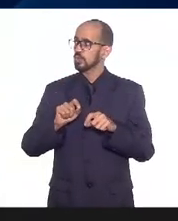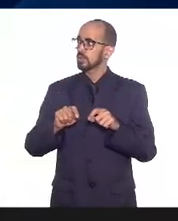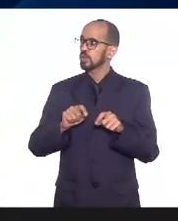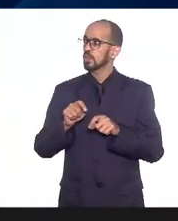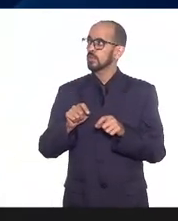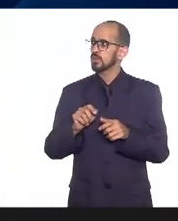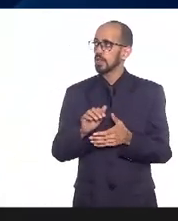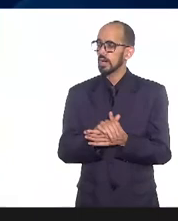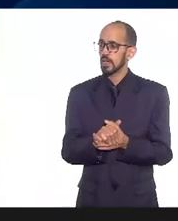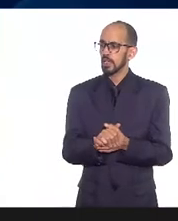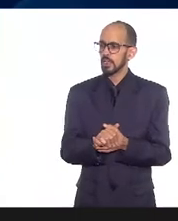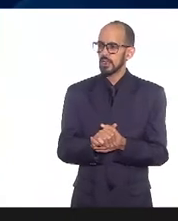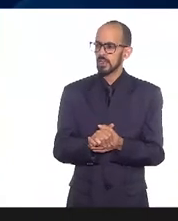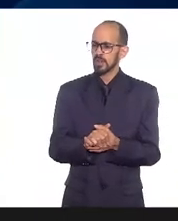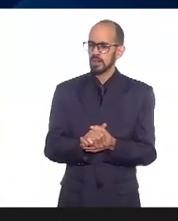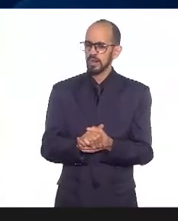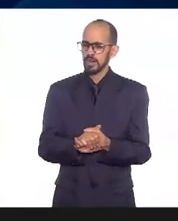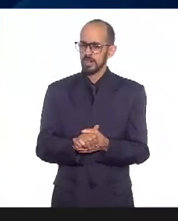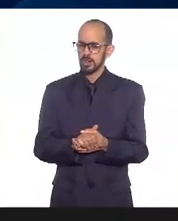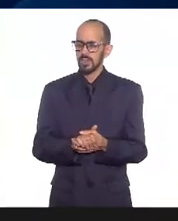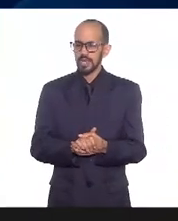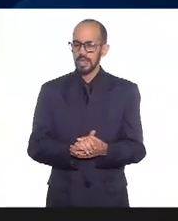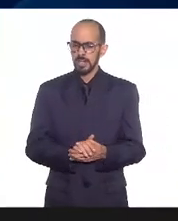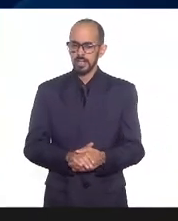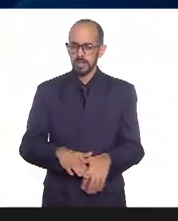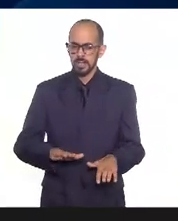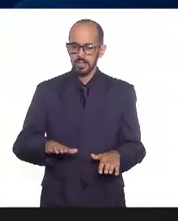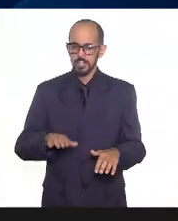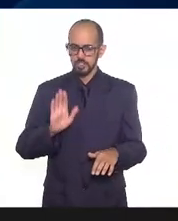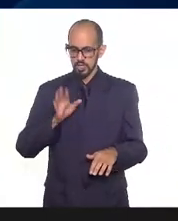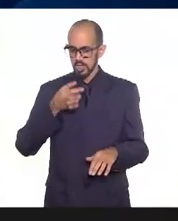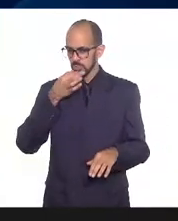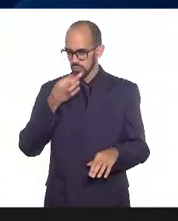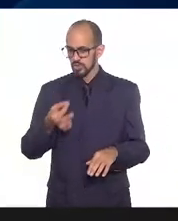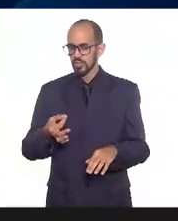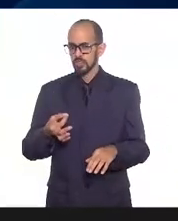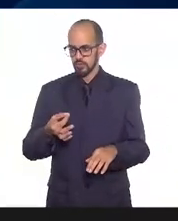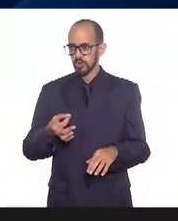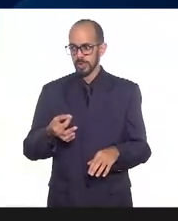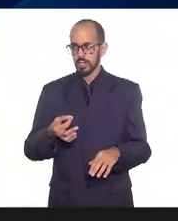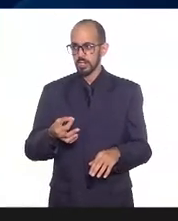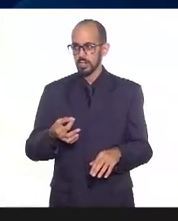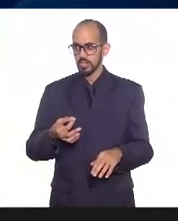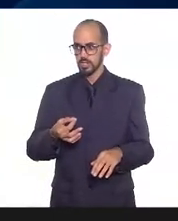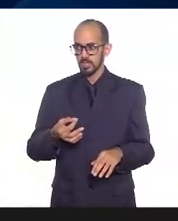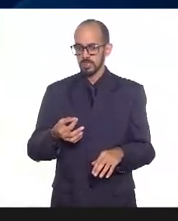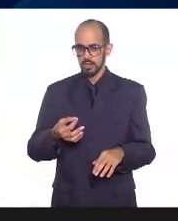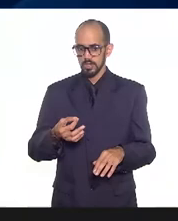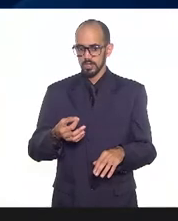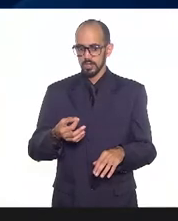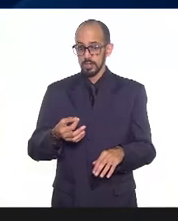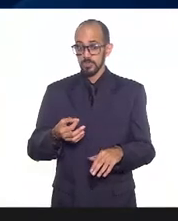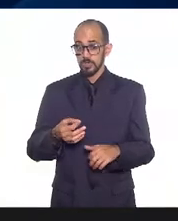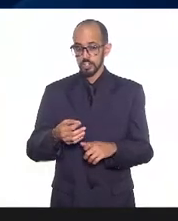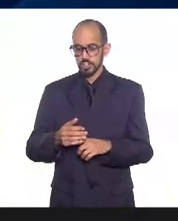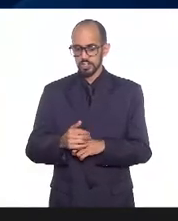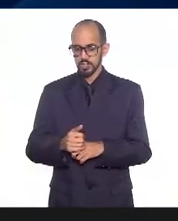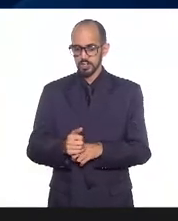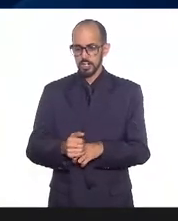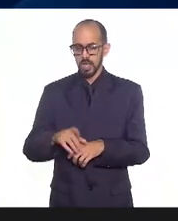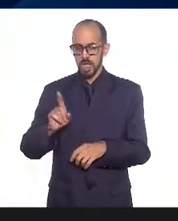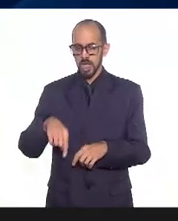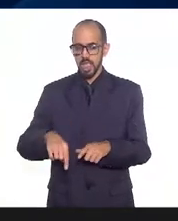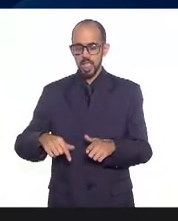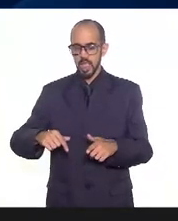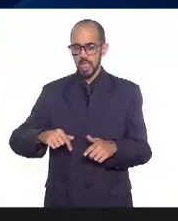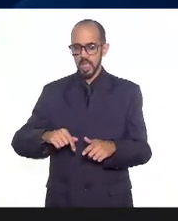Trabalho ele já recomendou mas as empresas não cumprem essa é a grande questão nossa é que